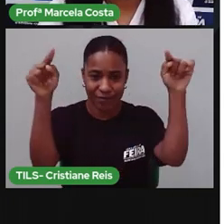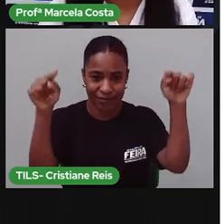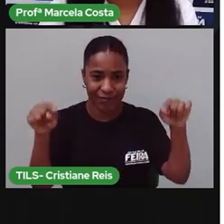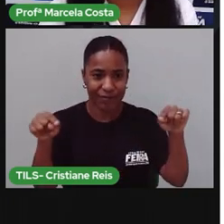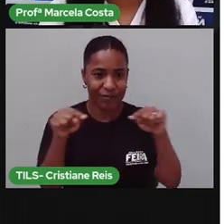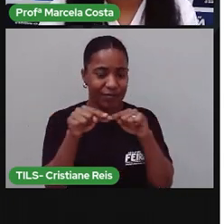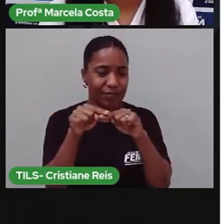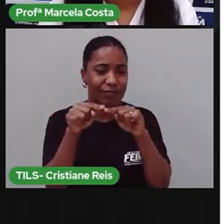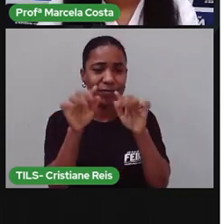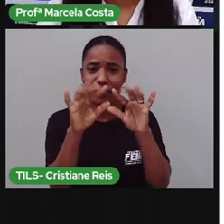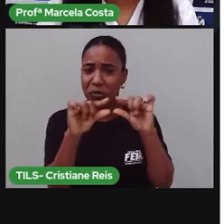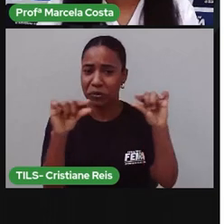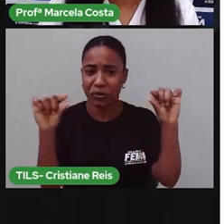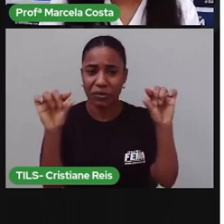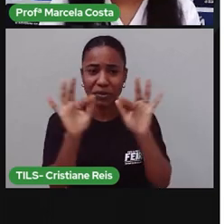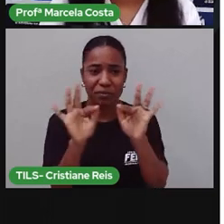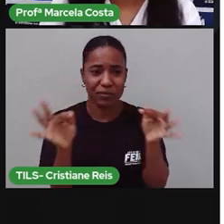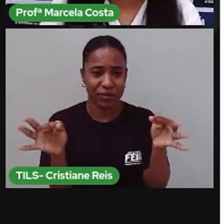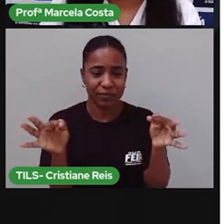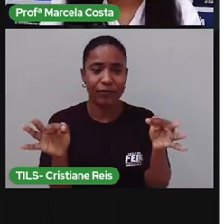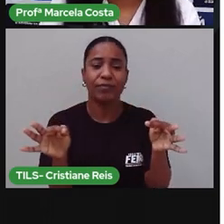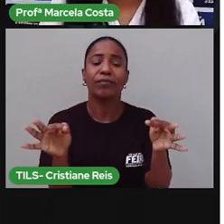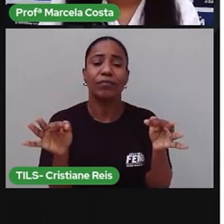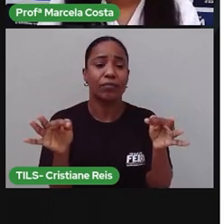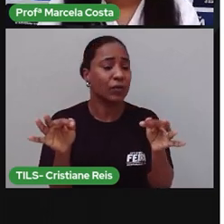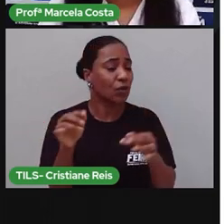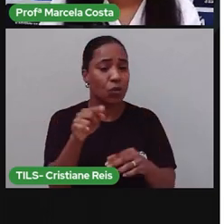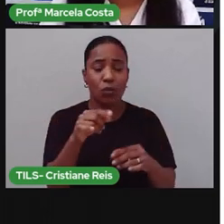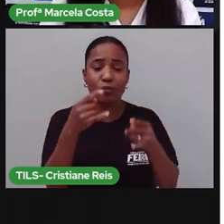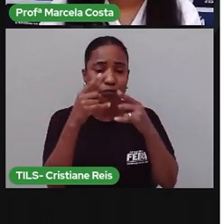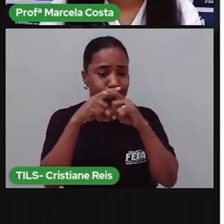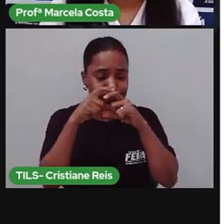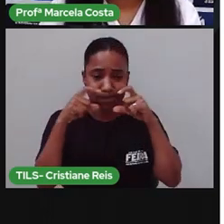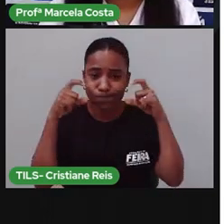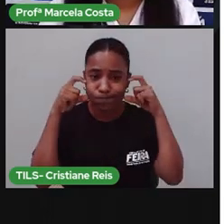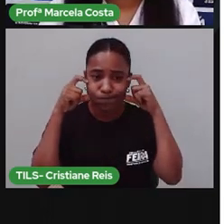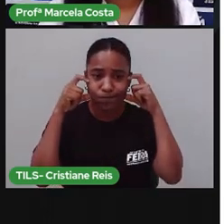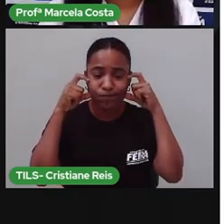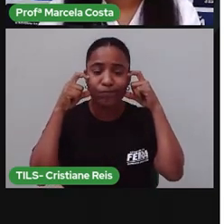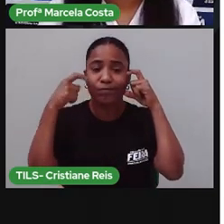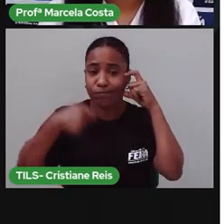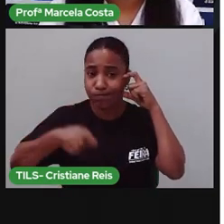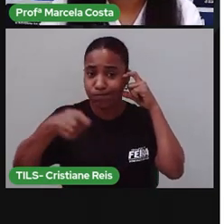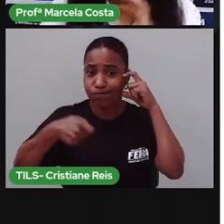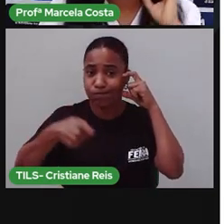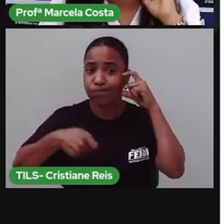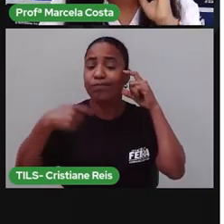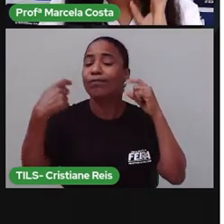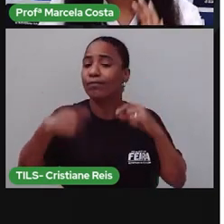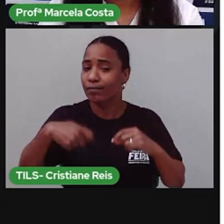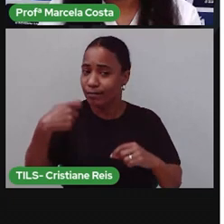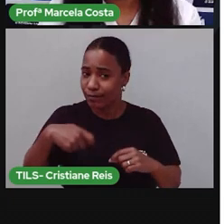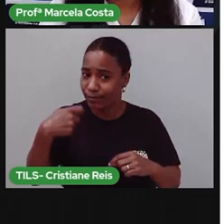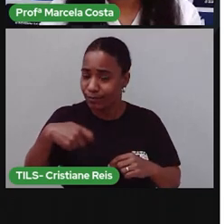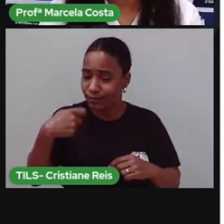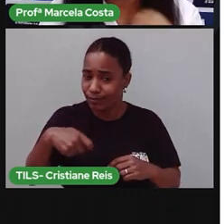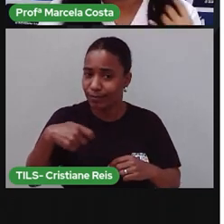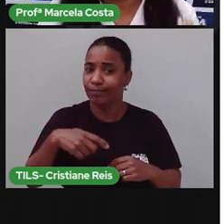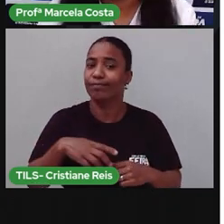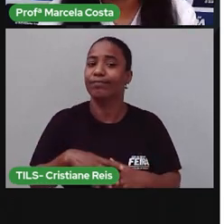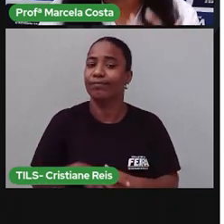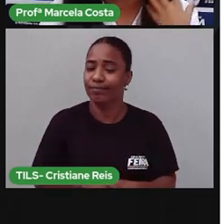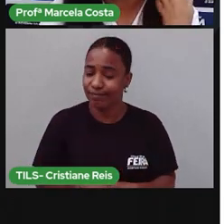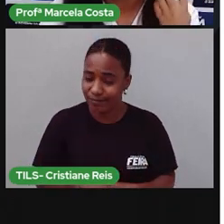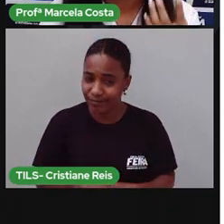uma frase curta, dizendo, ó, uso obrigatório da marca. Então, quando você vê essa informação, você já fica ciente do que